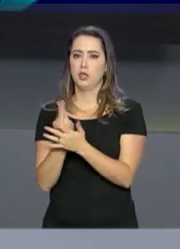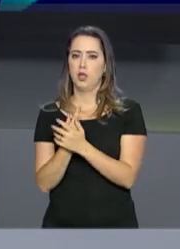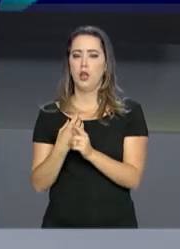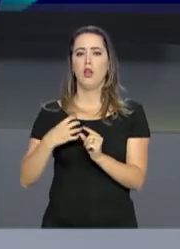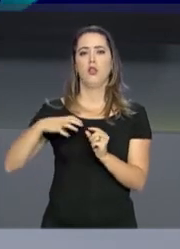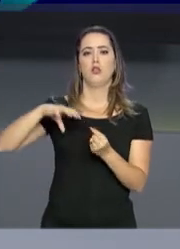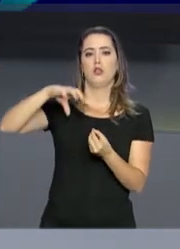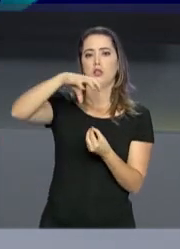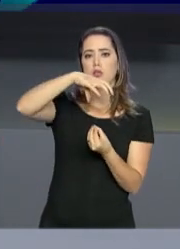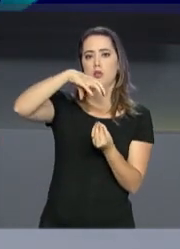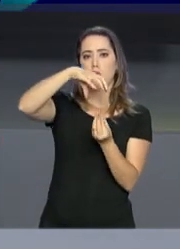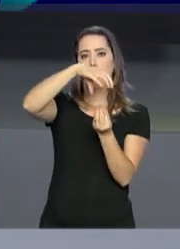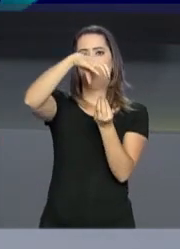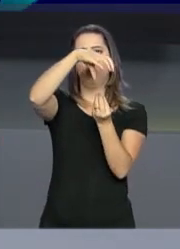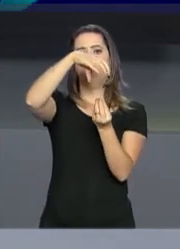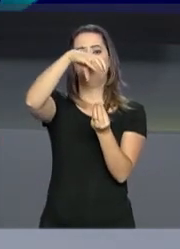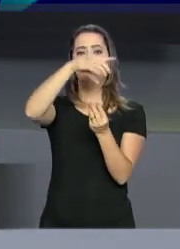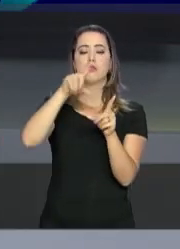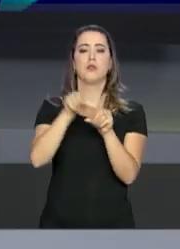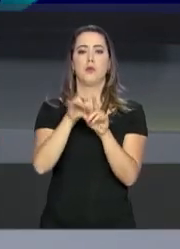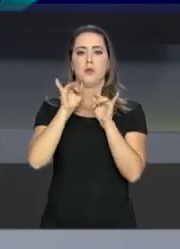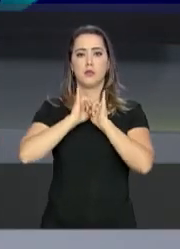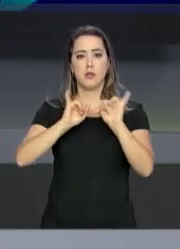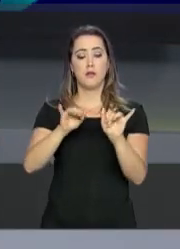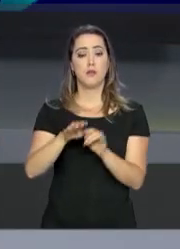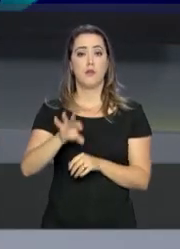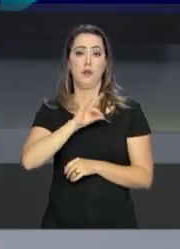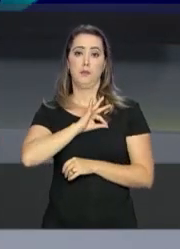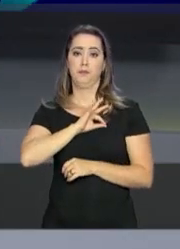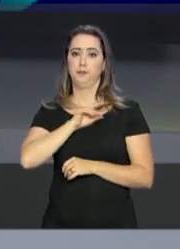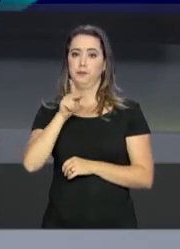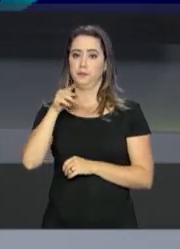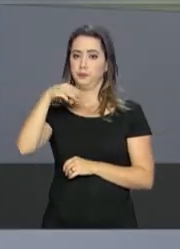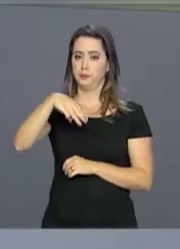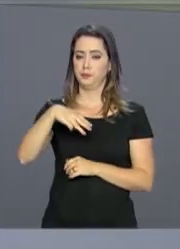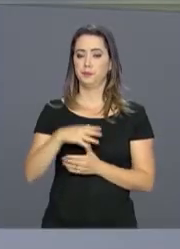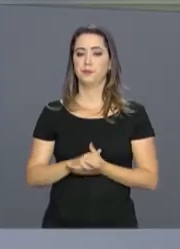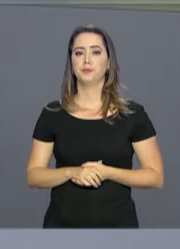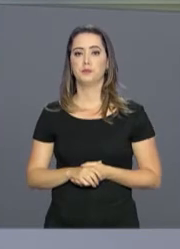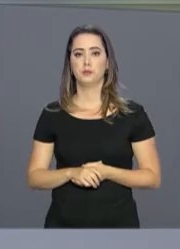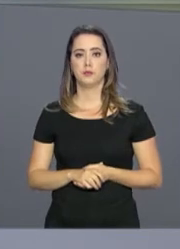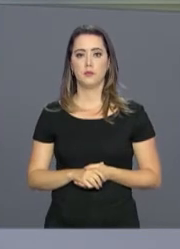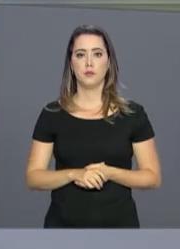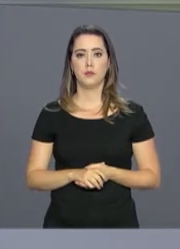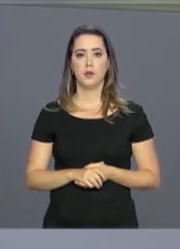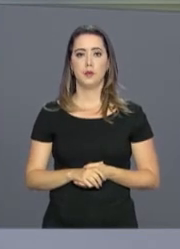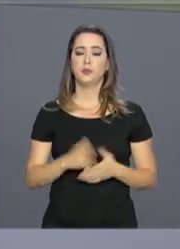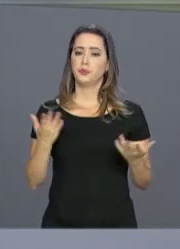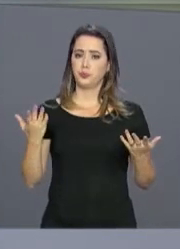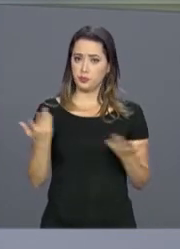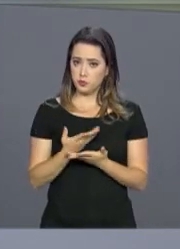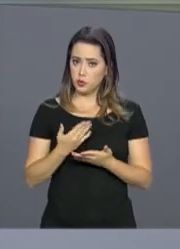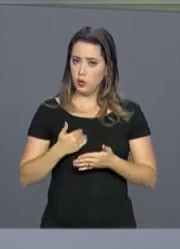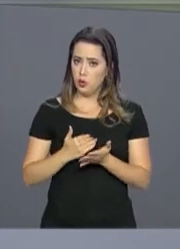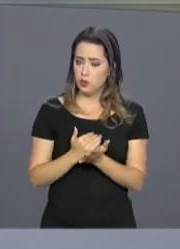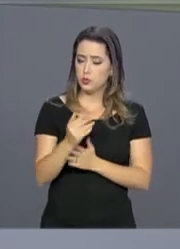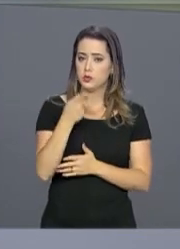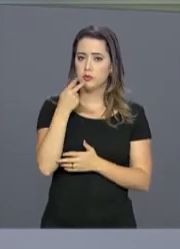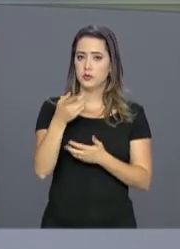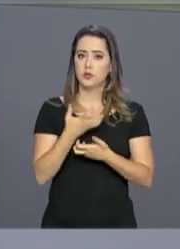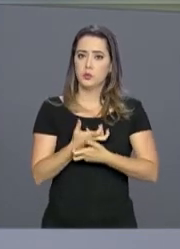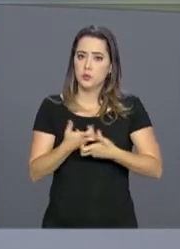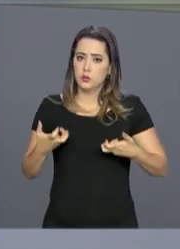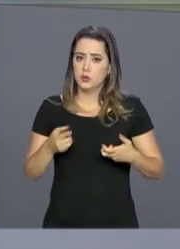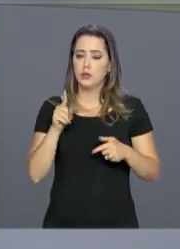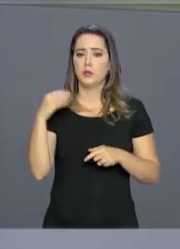também podem ser denunciados à Polícia Militar, no 190. E ainda sobre o período da seca, é importante também ficar